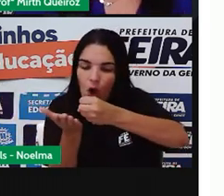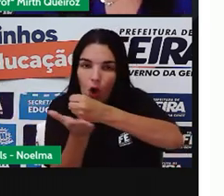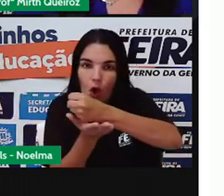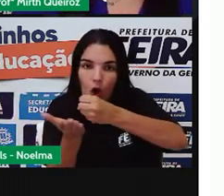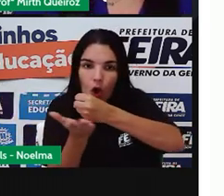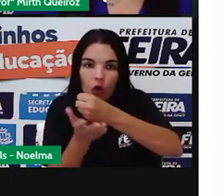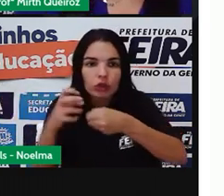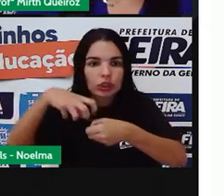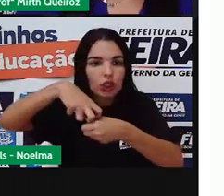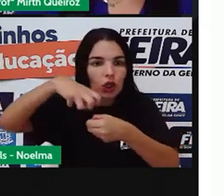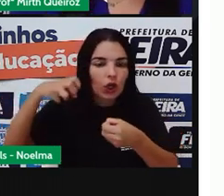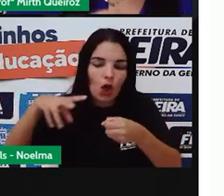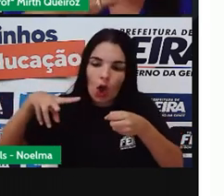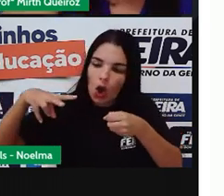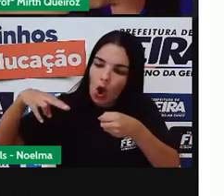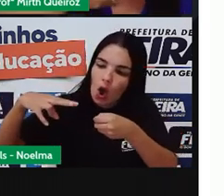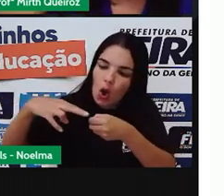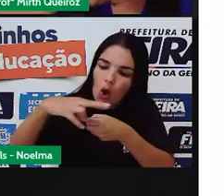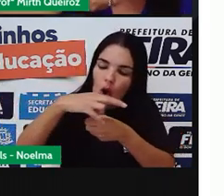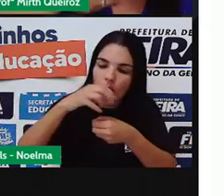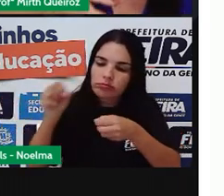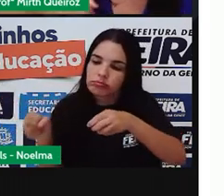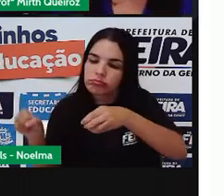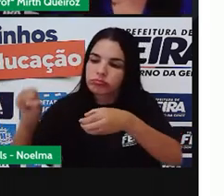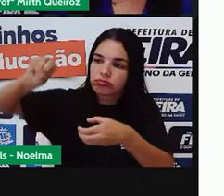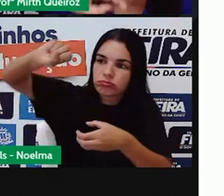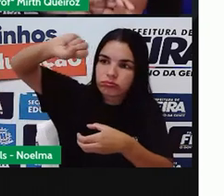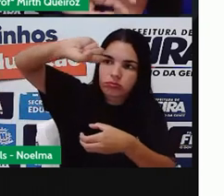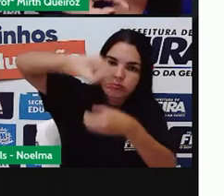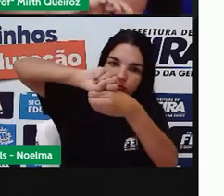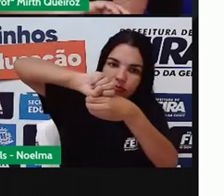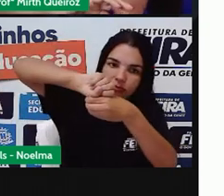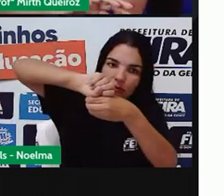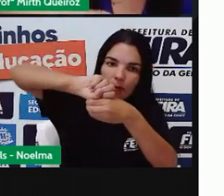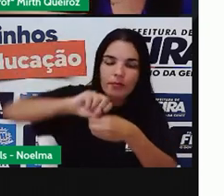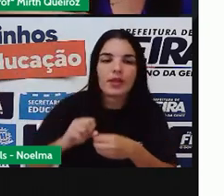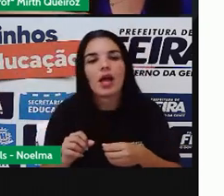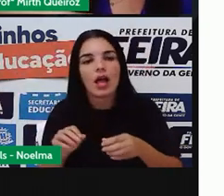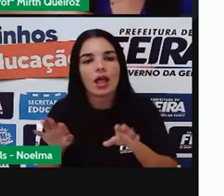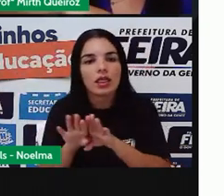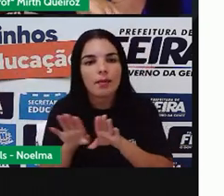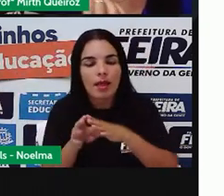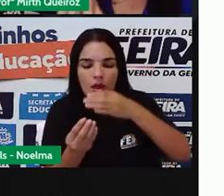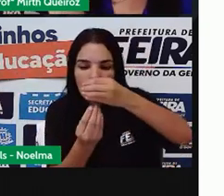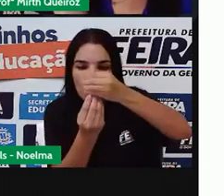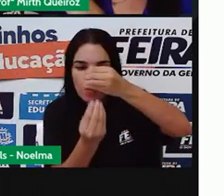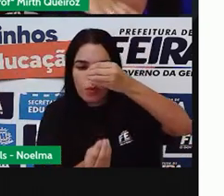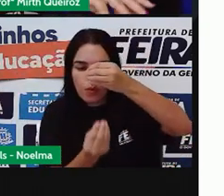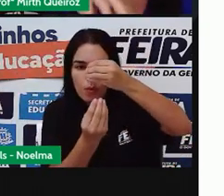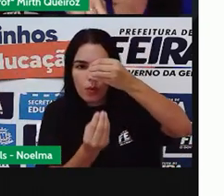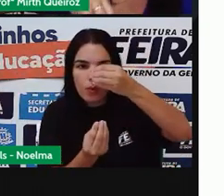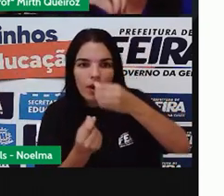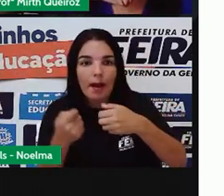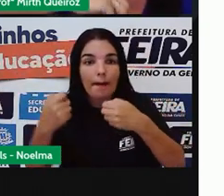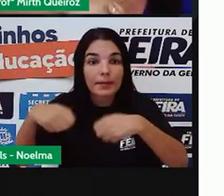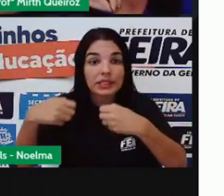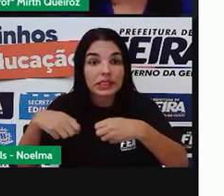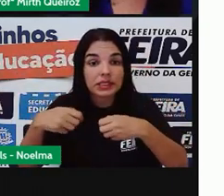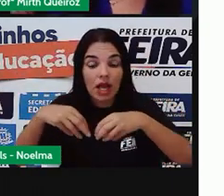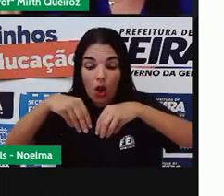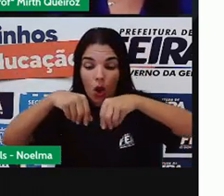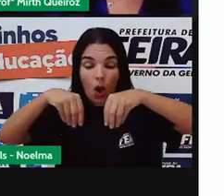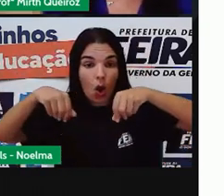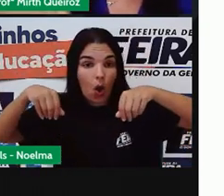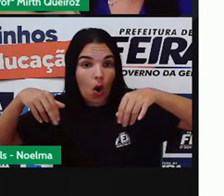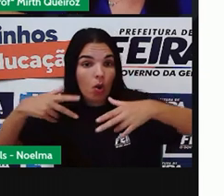e colocar a parte da boca da garrafa para baixo, formando um funil, iriam colocar os tipos